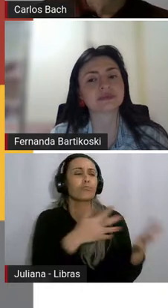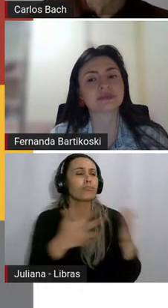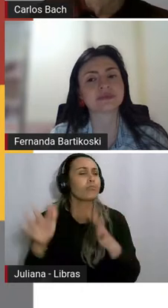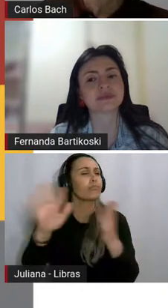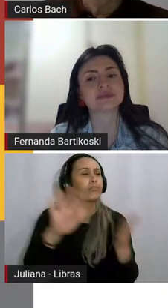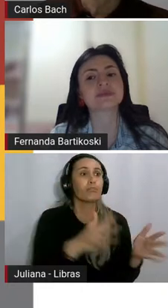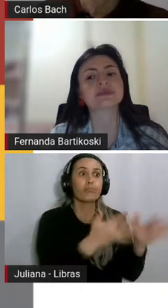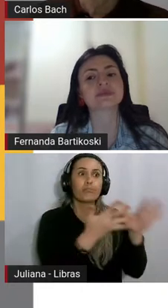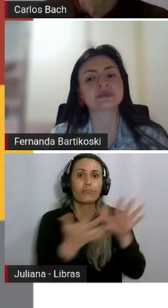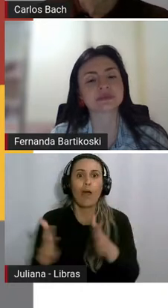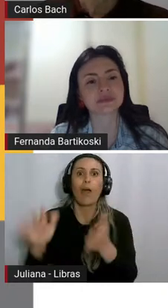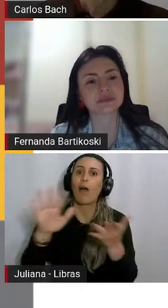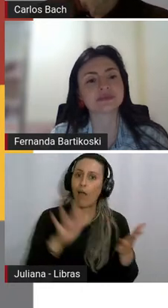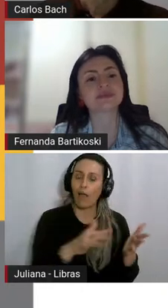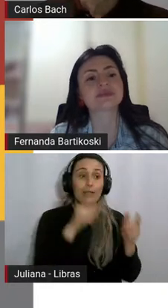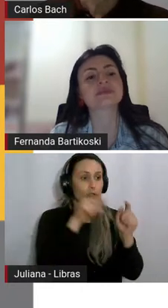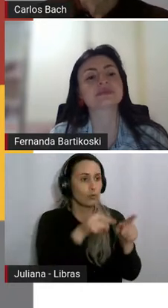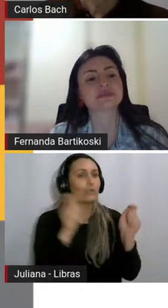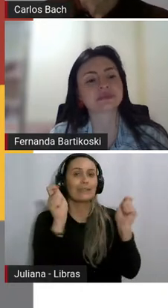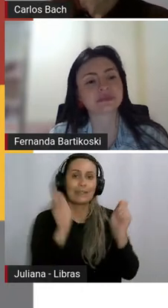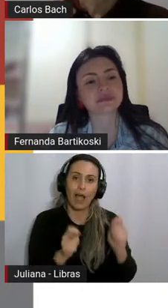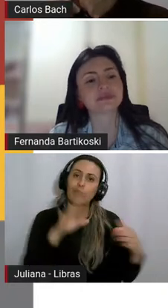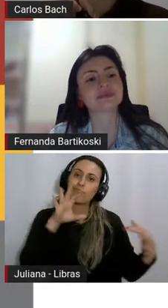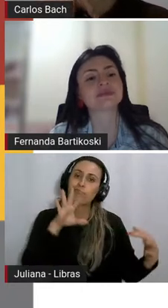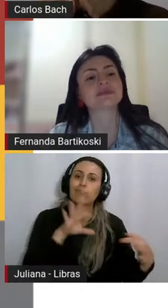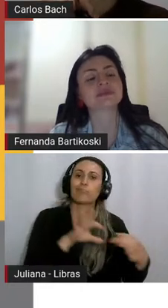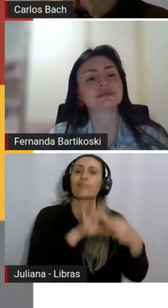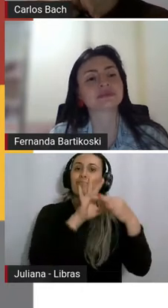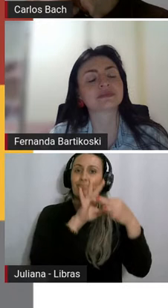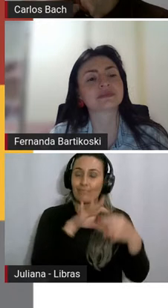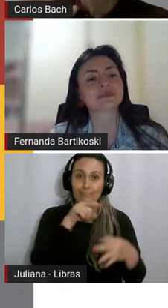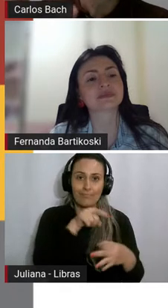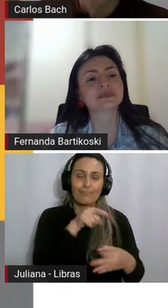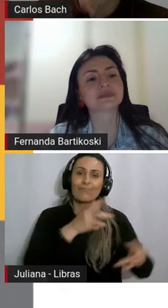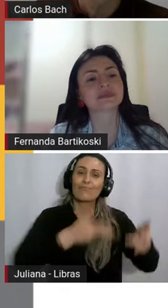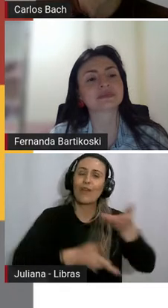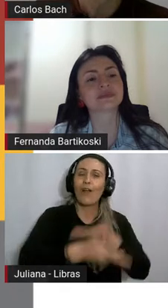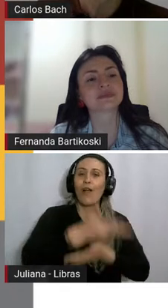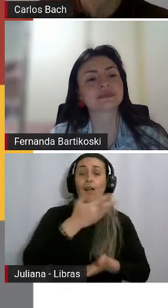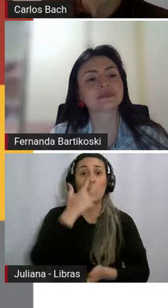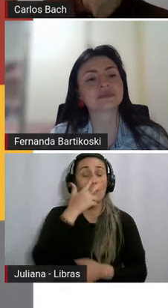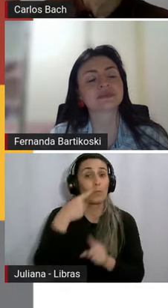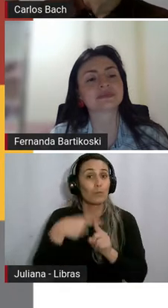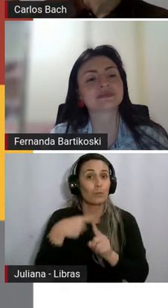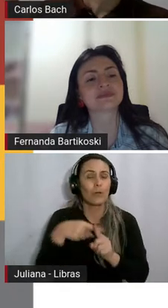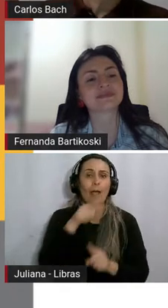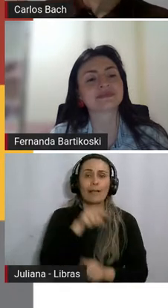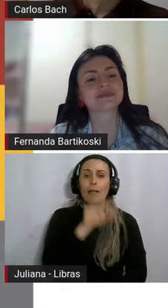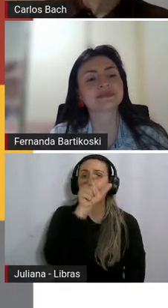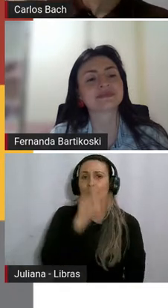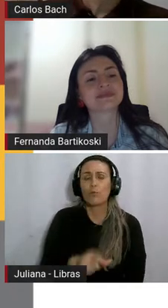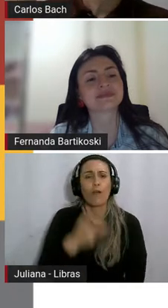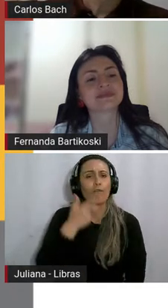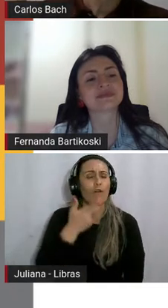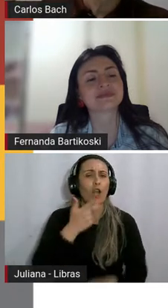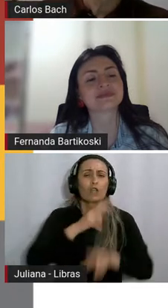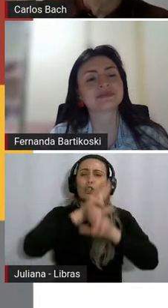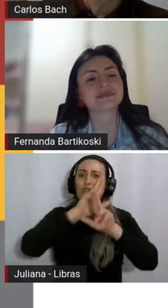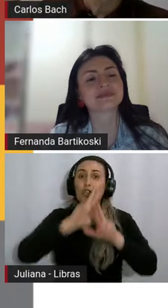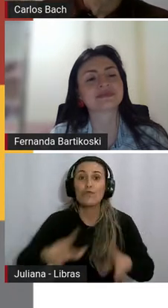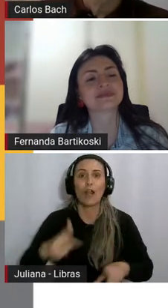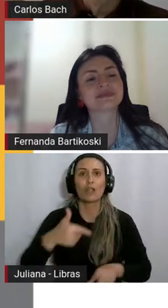fazer essa conexão de memórias. E a gente vai... A pessoa está falando de uma história totalmente diferente da nossa, mas a gente consegue